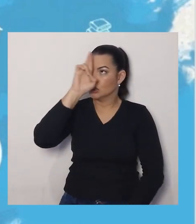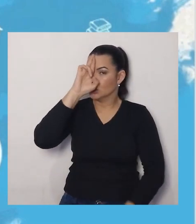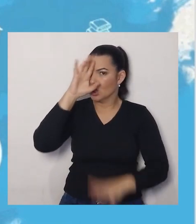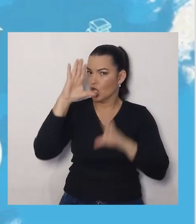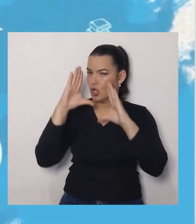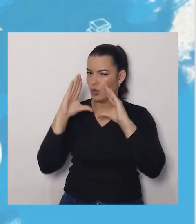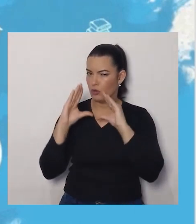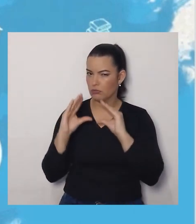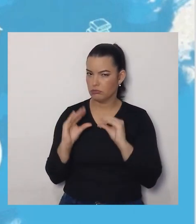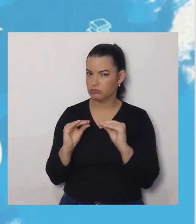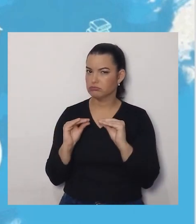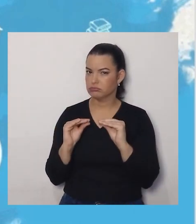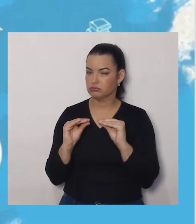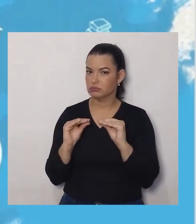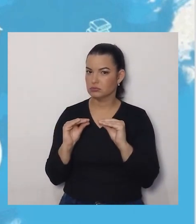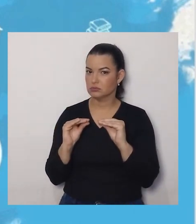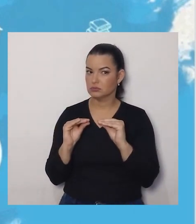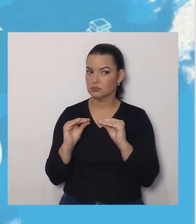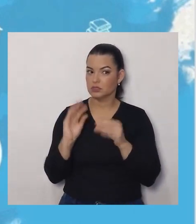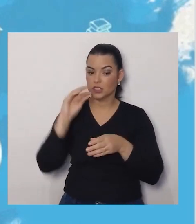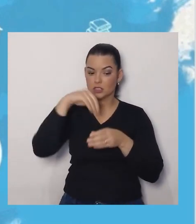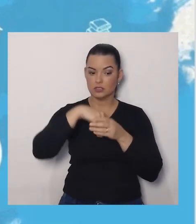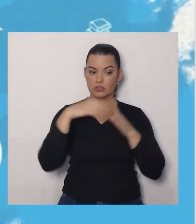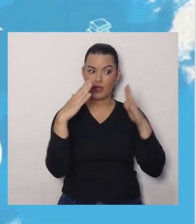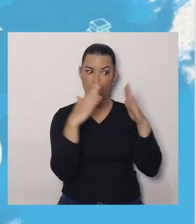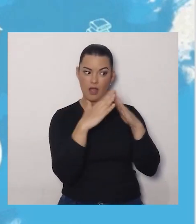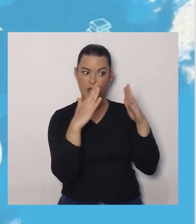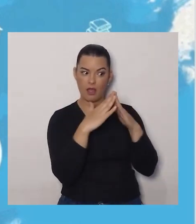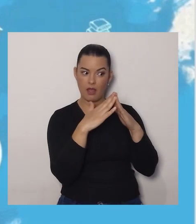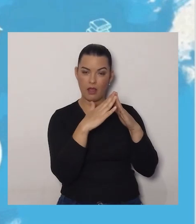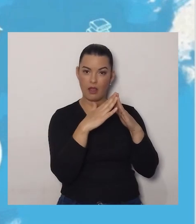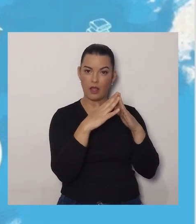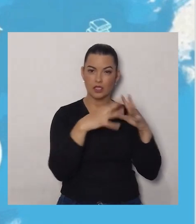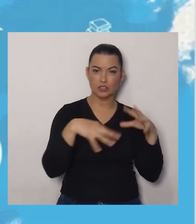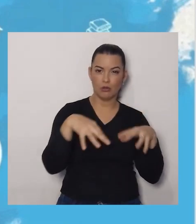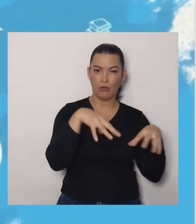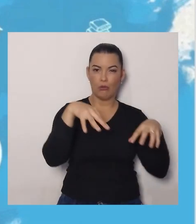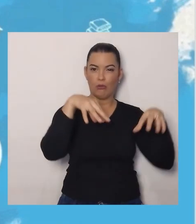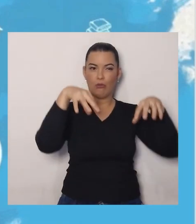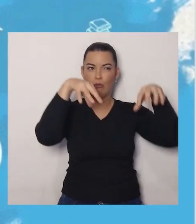Uma casa mal-assombrada,